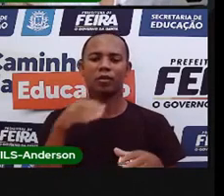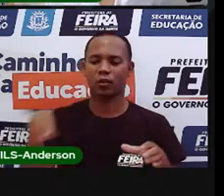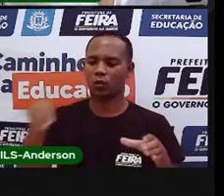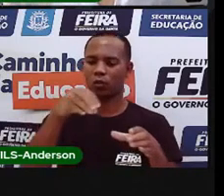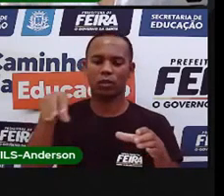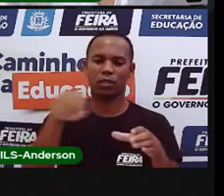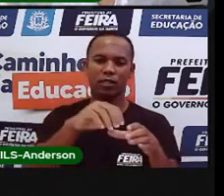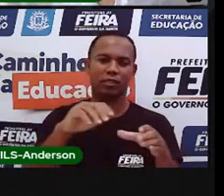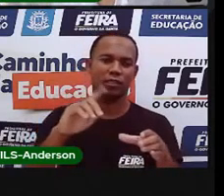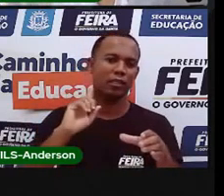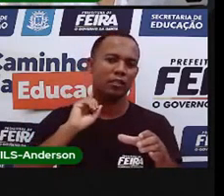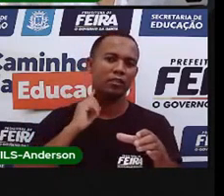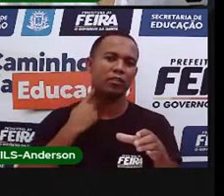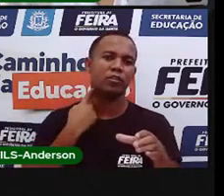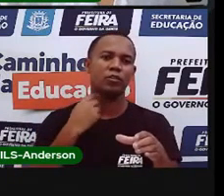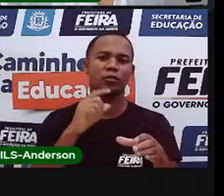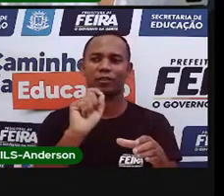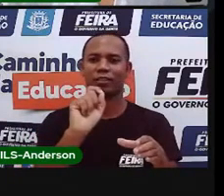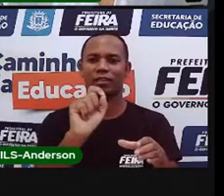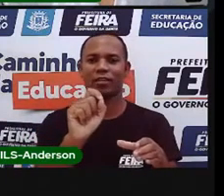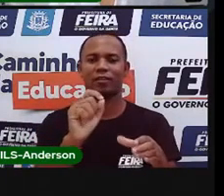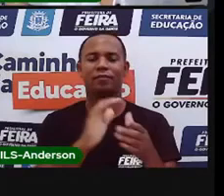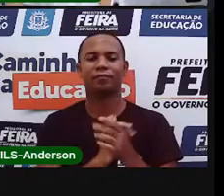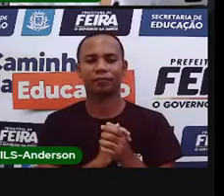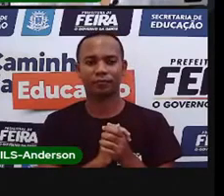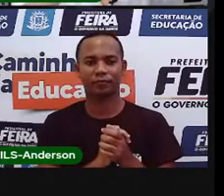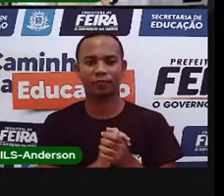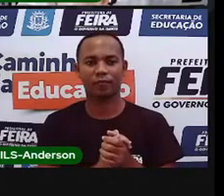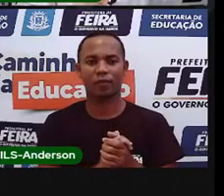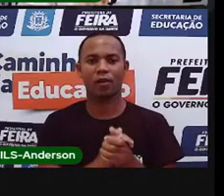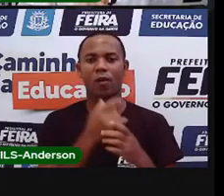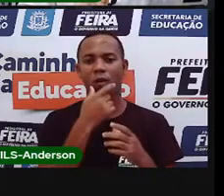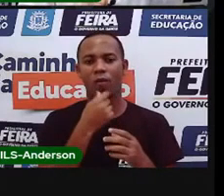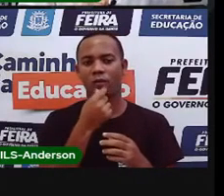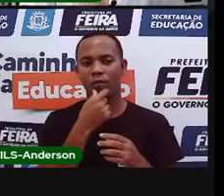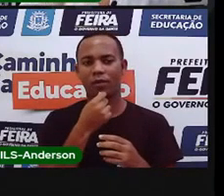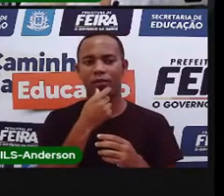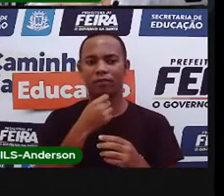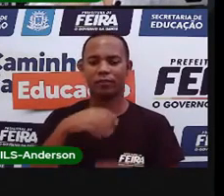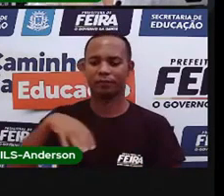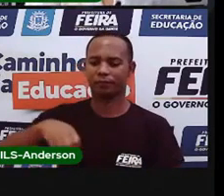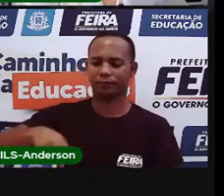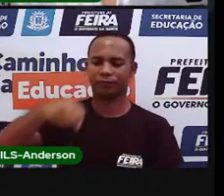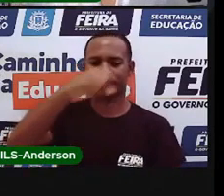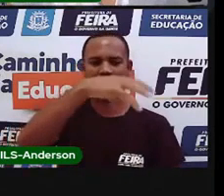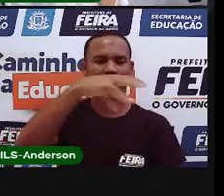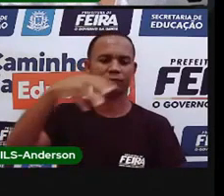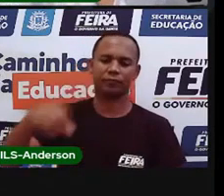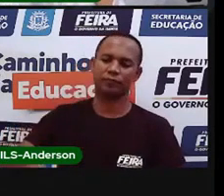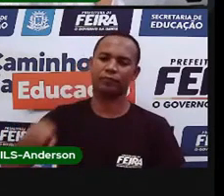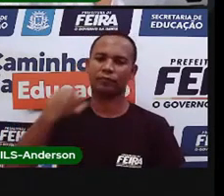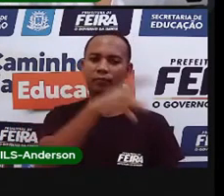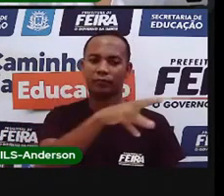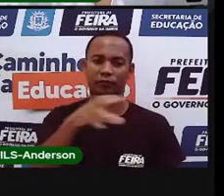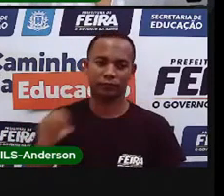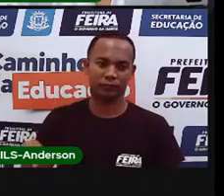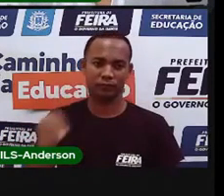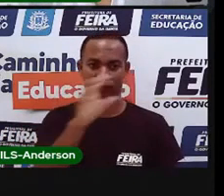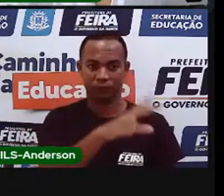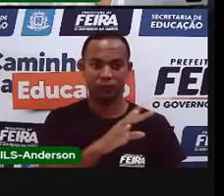Quem faz a coleta do lixo? Quem é que vai lá e pega o lixo e leva para outro lugar?